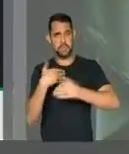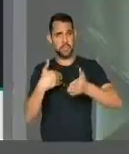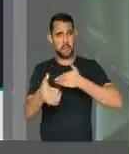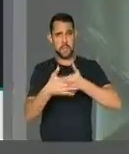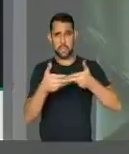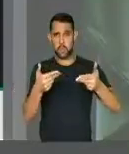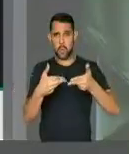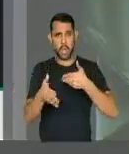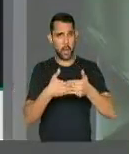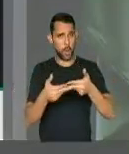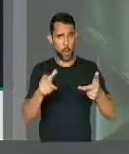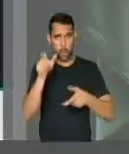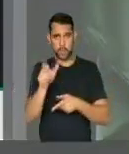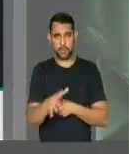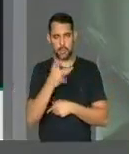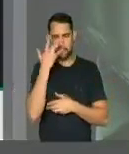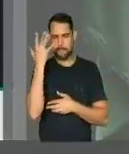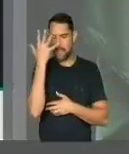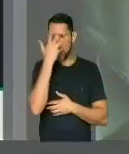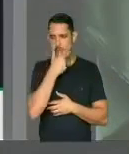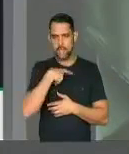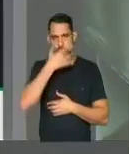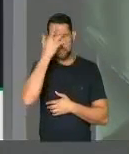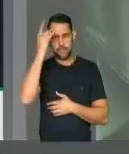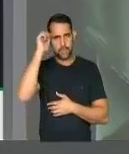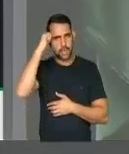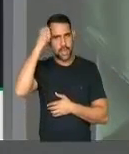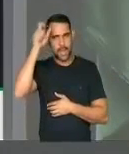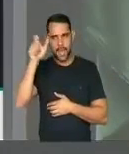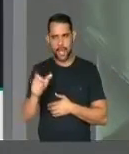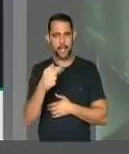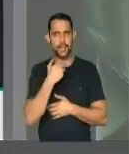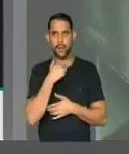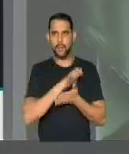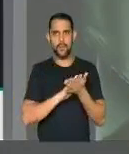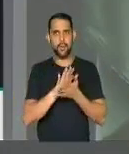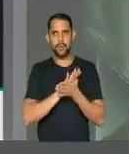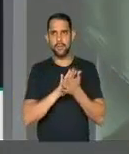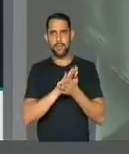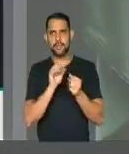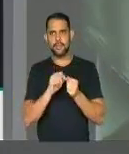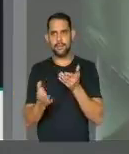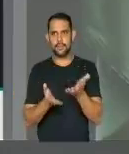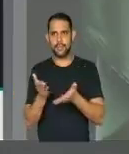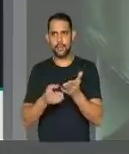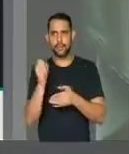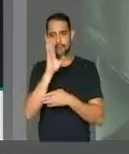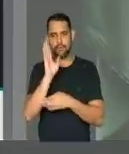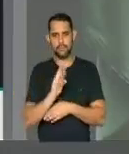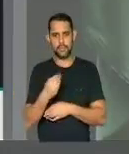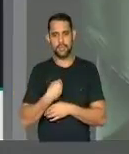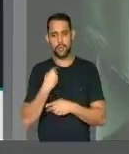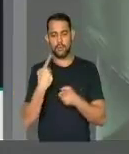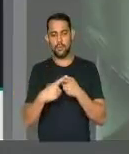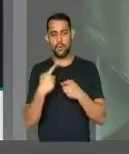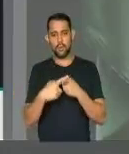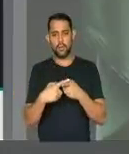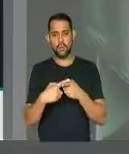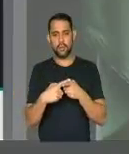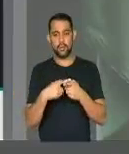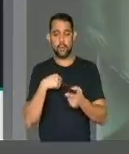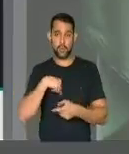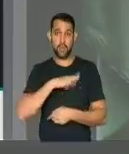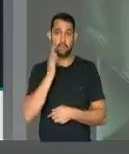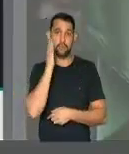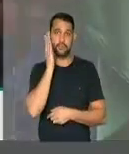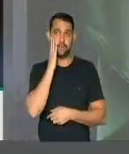de qualquer coisa, uma beleza negra não pode ser destratada nesse país, porque, do